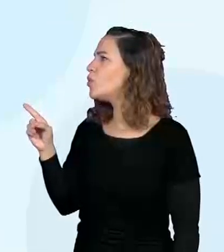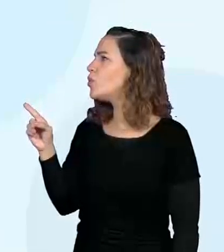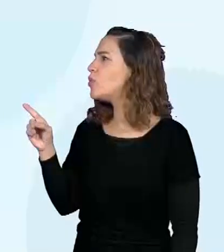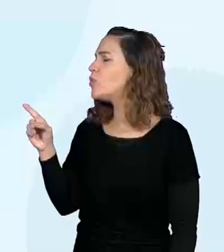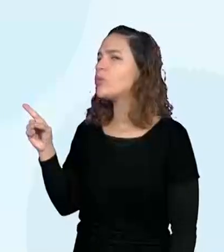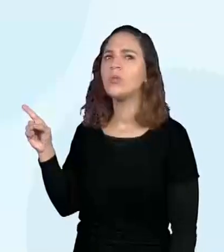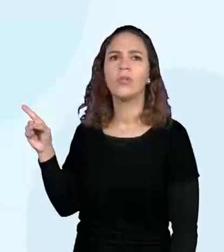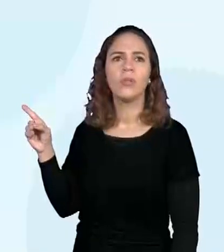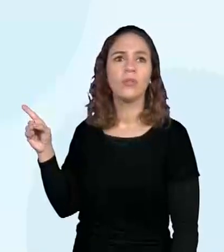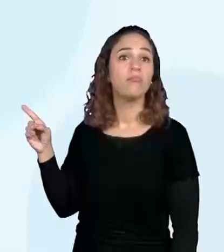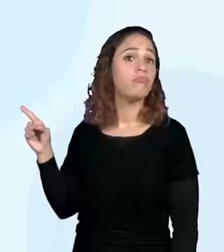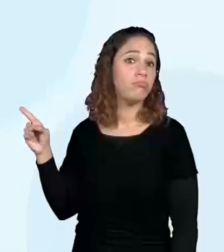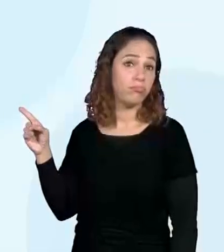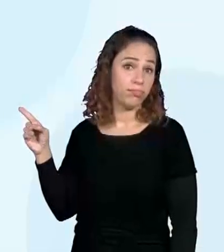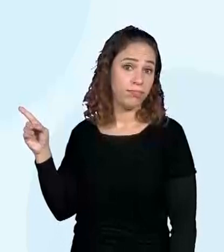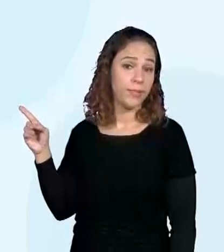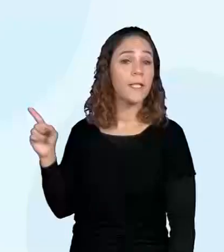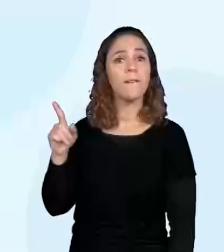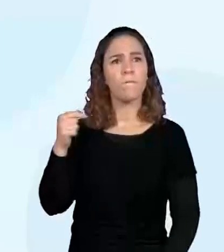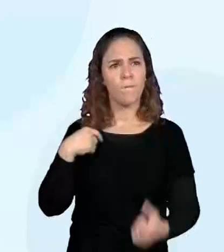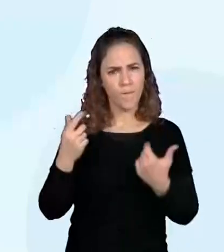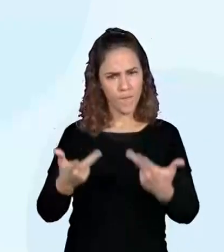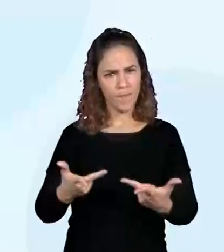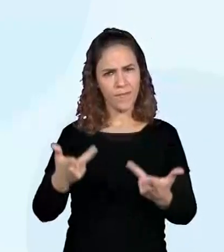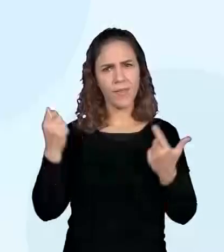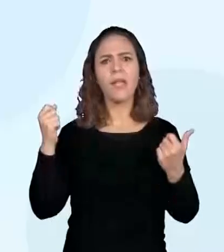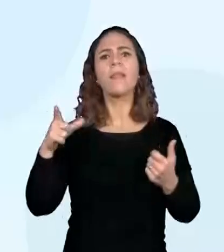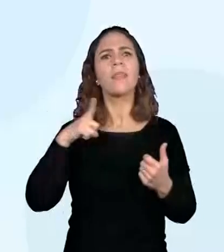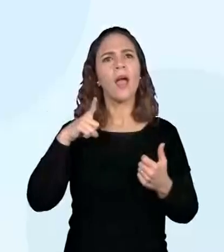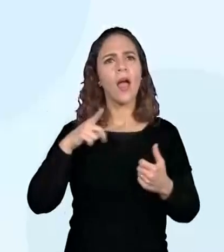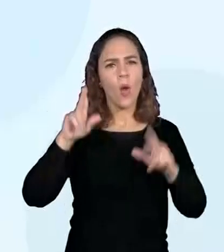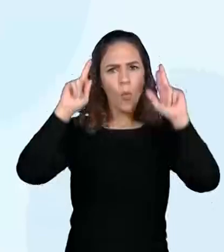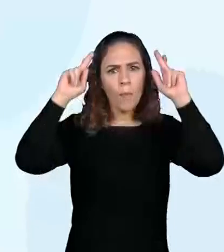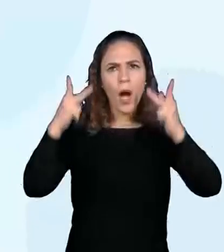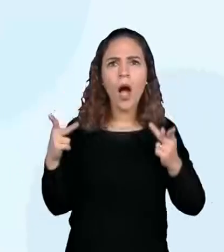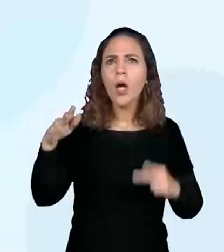São imagens onde eu consigo ver a presença do homem?